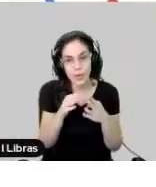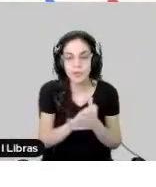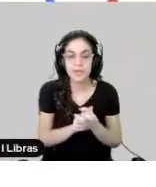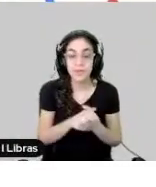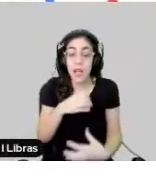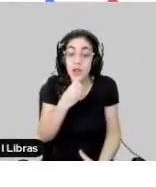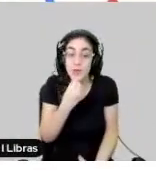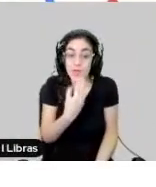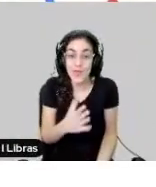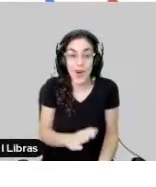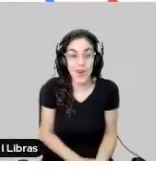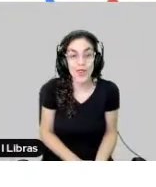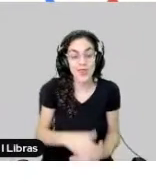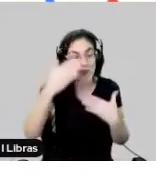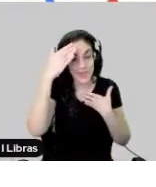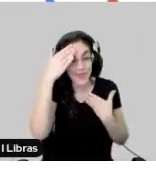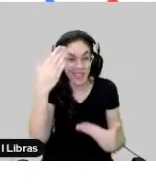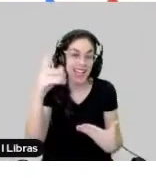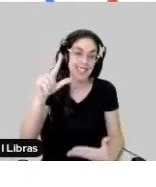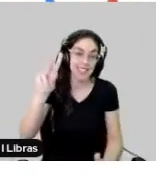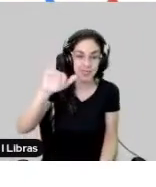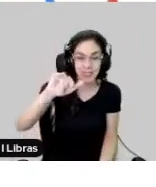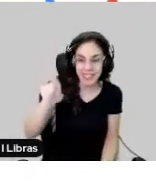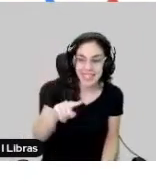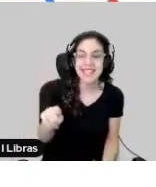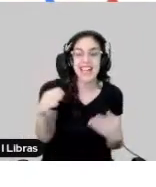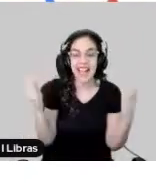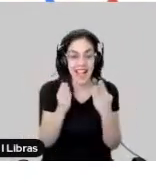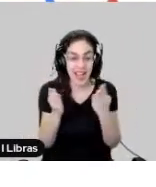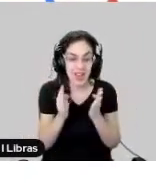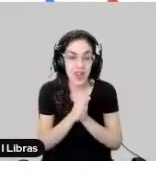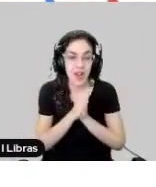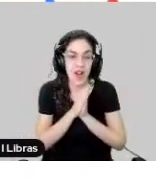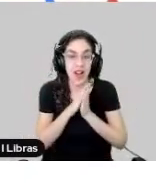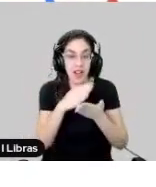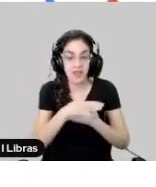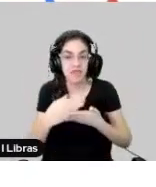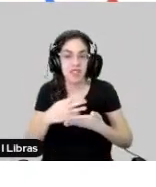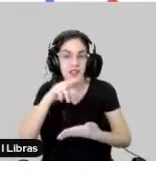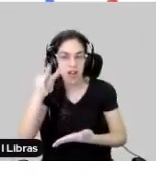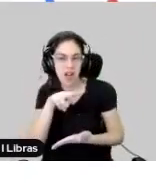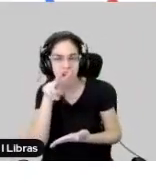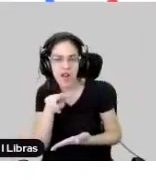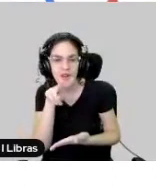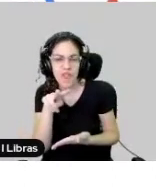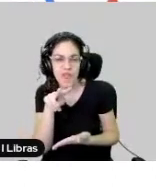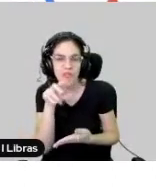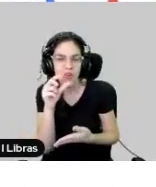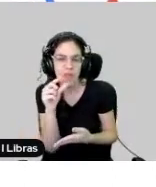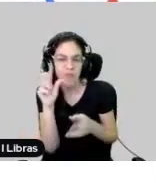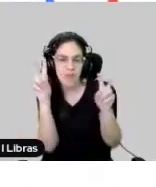Bom, pessoal. Obrigado, Luiz. Agora, vocês estão começando a ler essa pequena